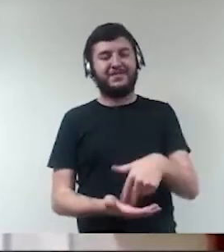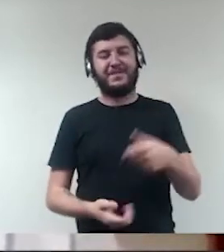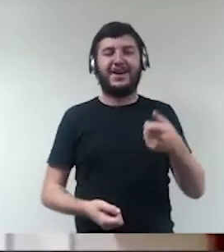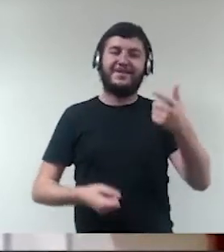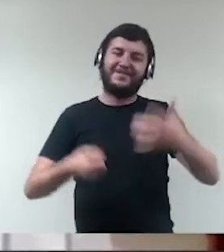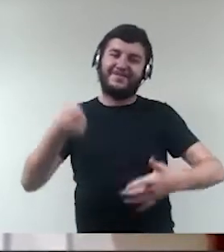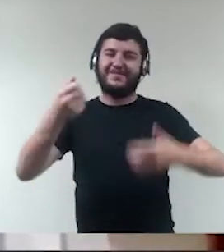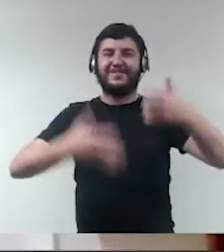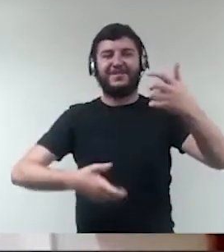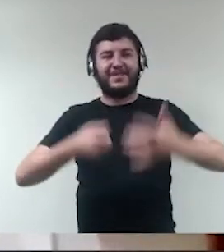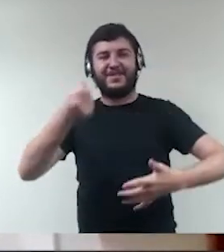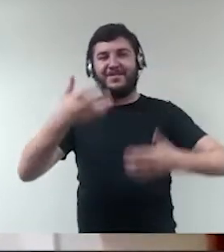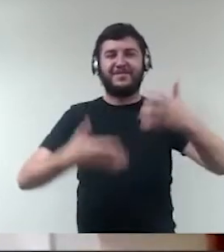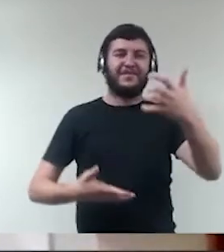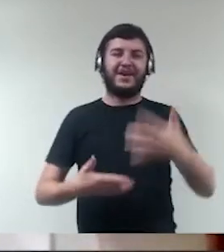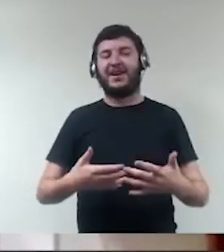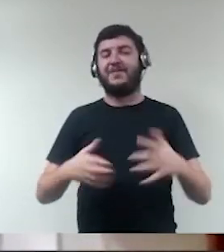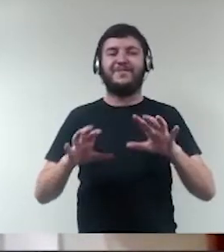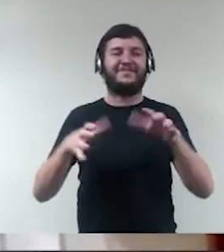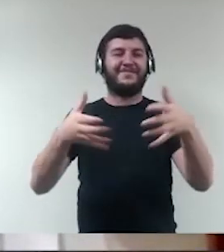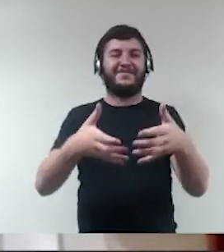para a nossa classe.